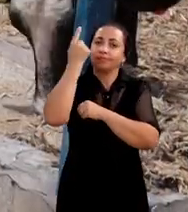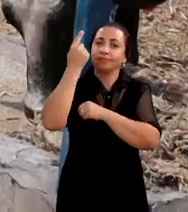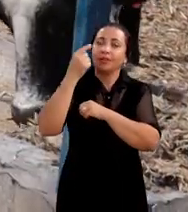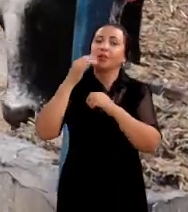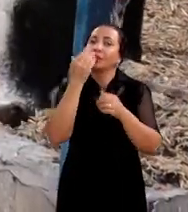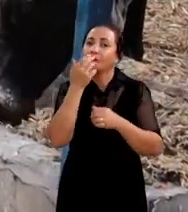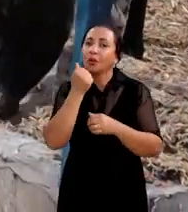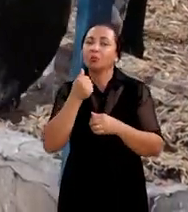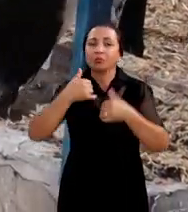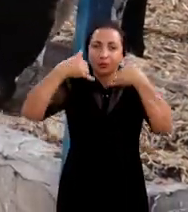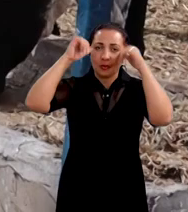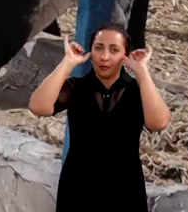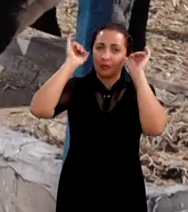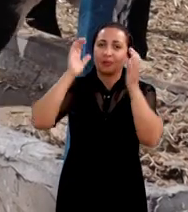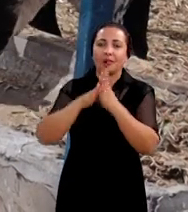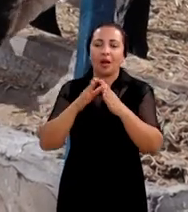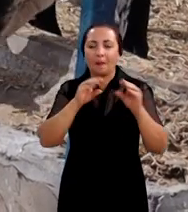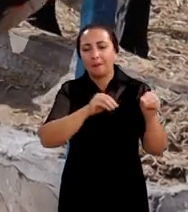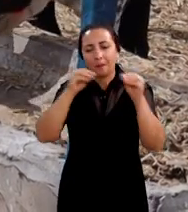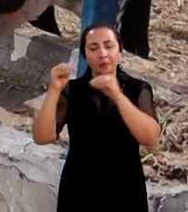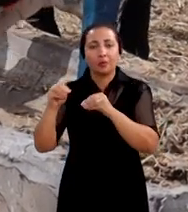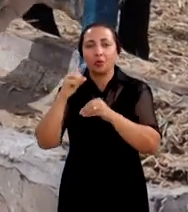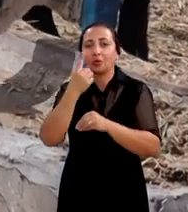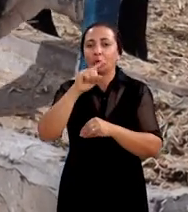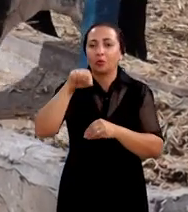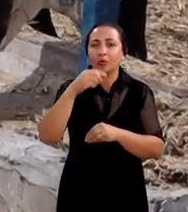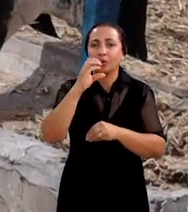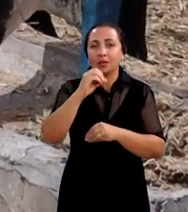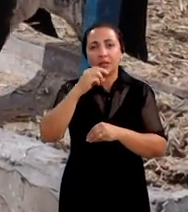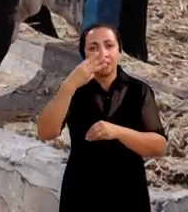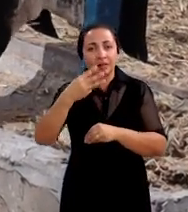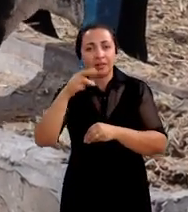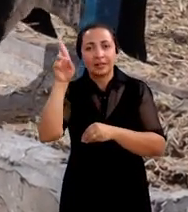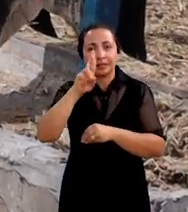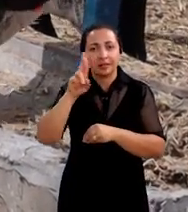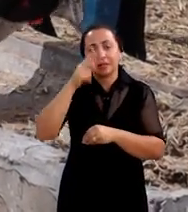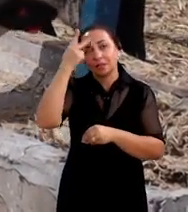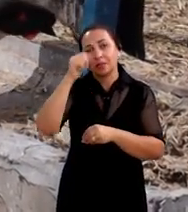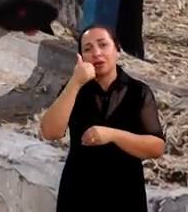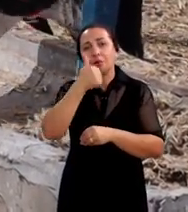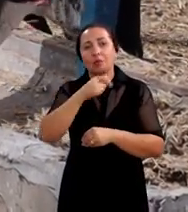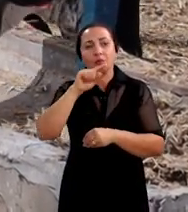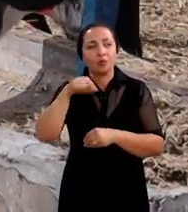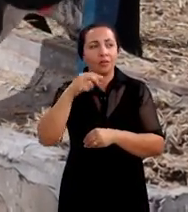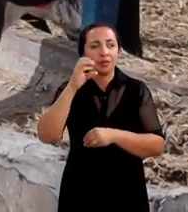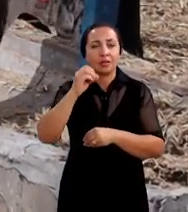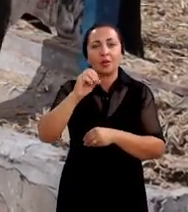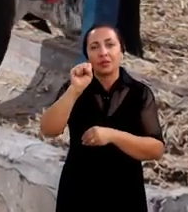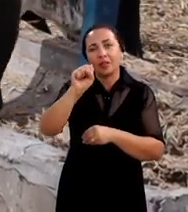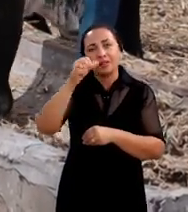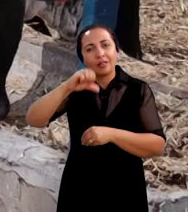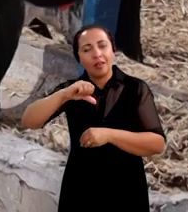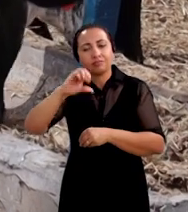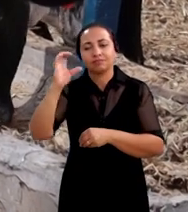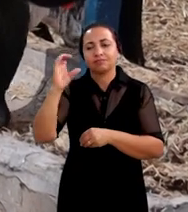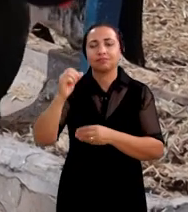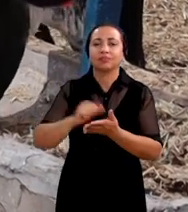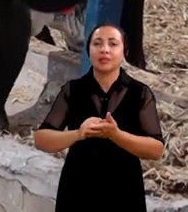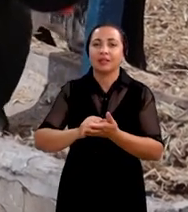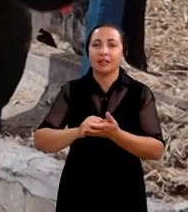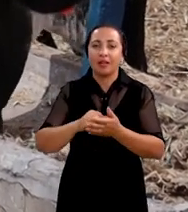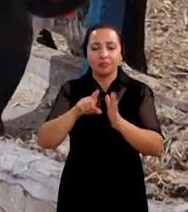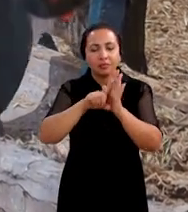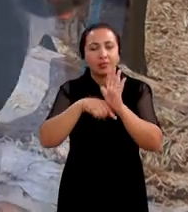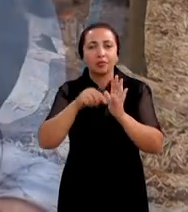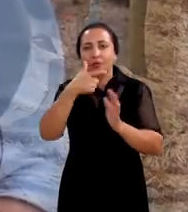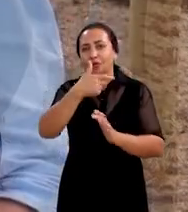torta na dieta das vacas saindo de 1,03 reais para 0,89 centavos para o último nível que foi